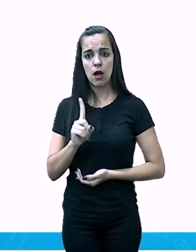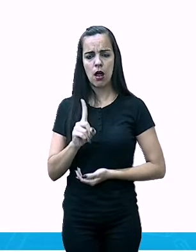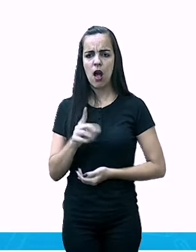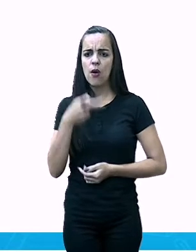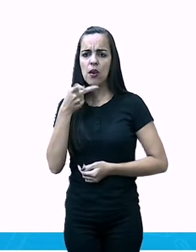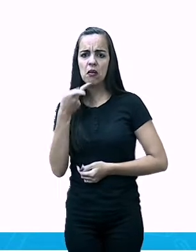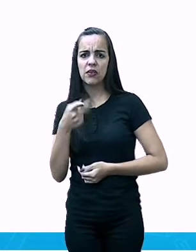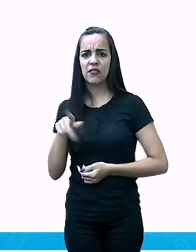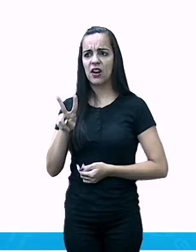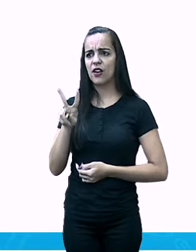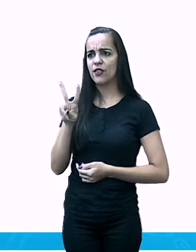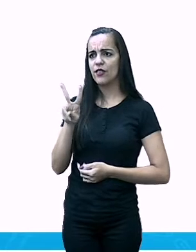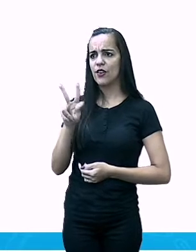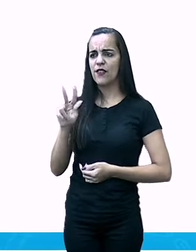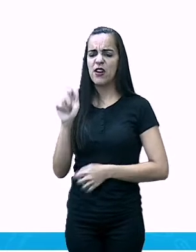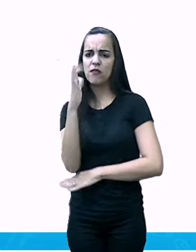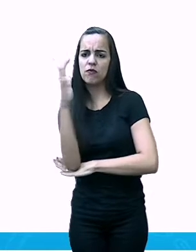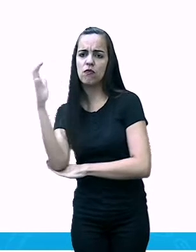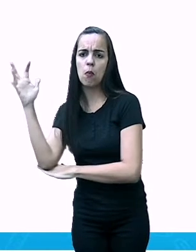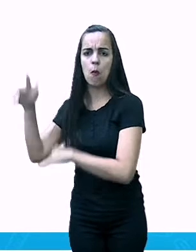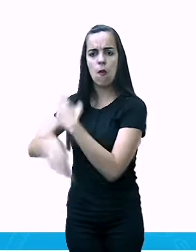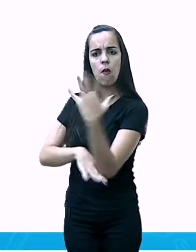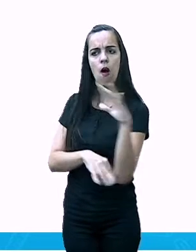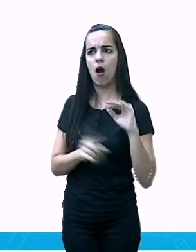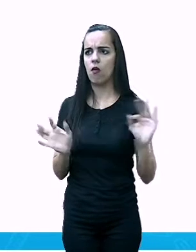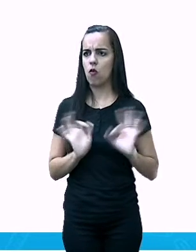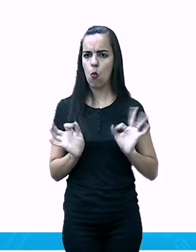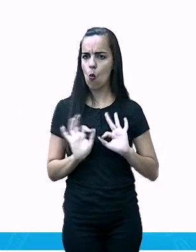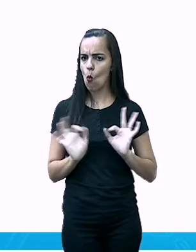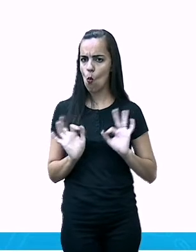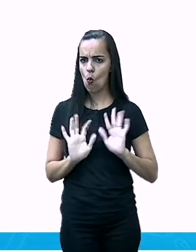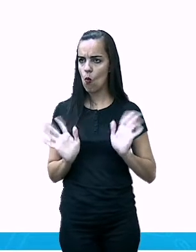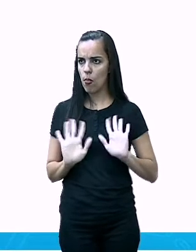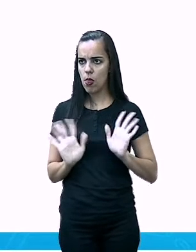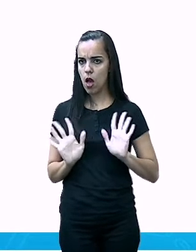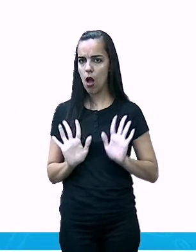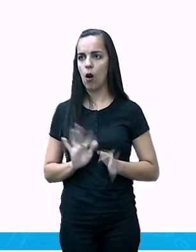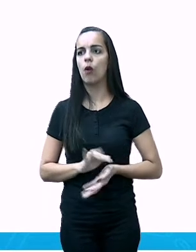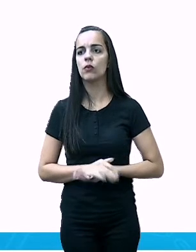vegetal, de floresta, nada disso.